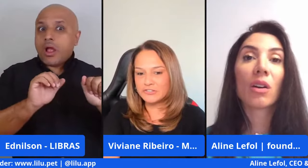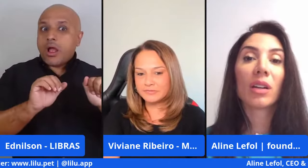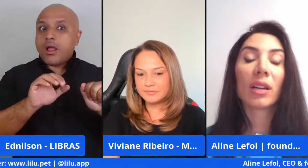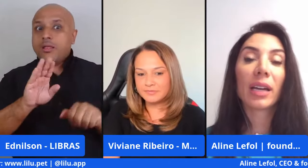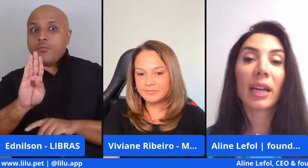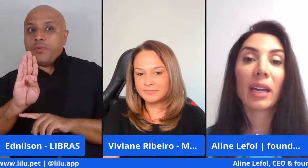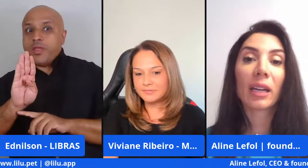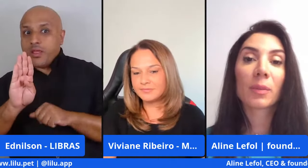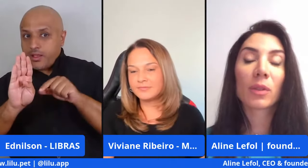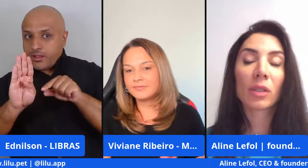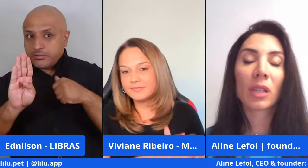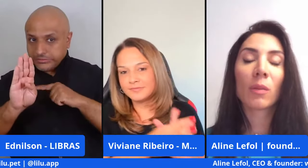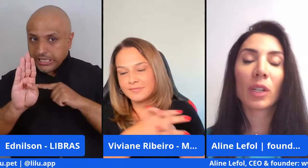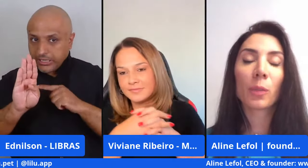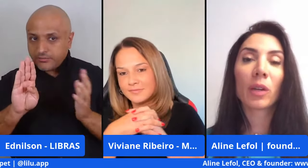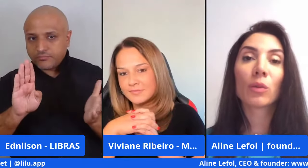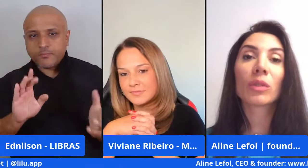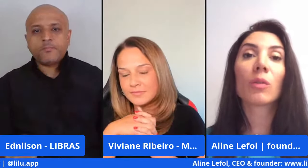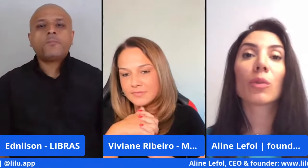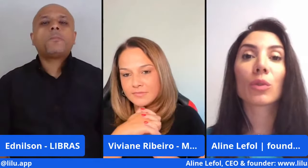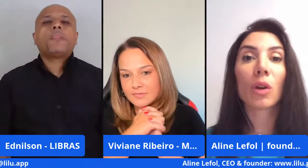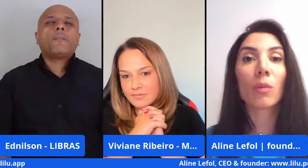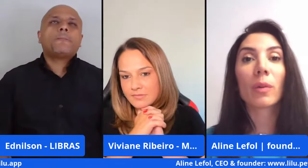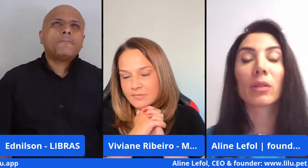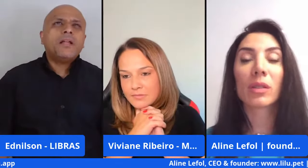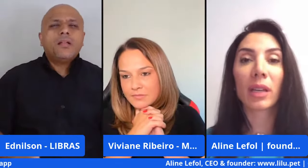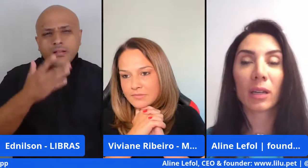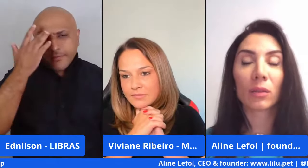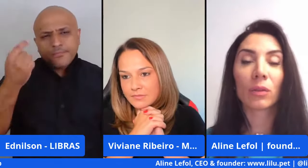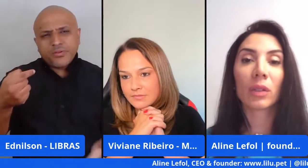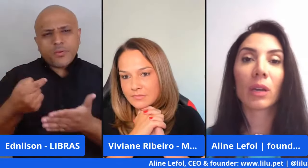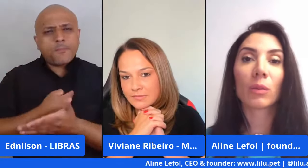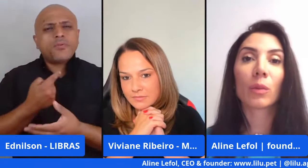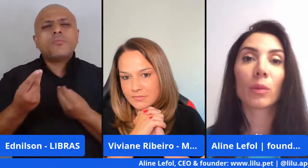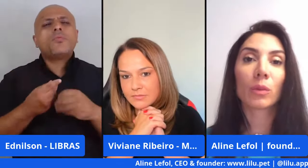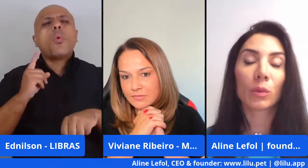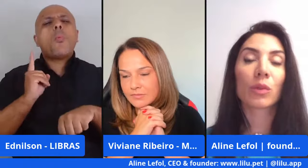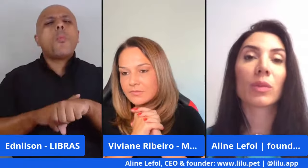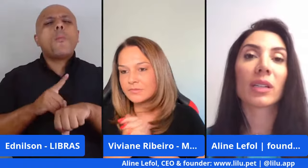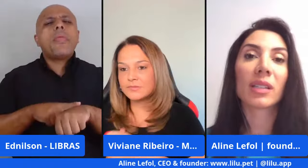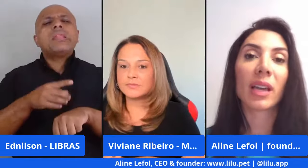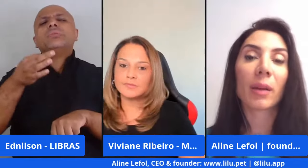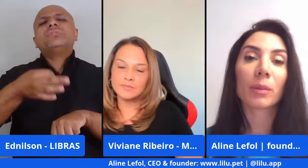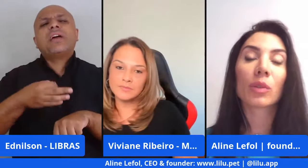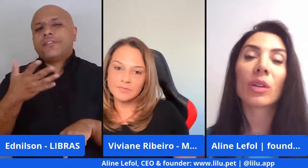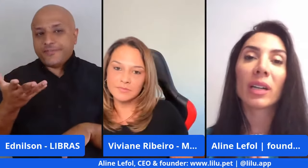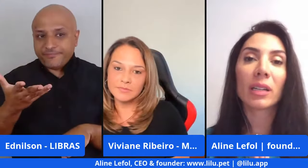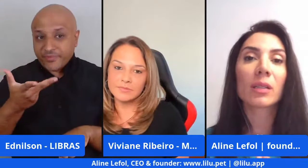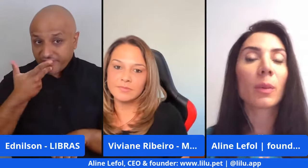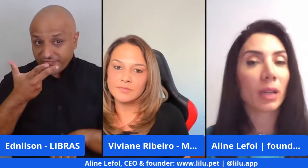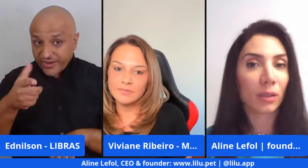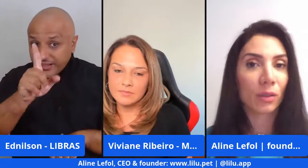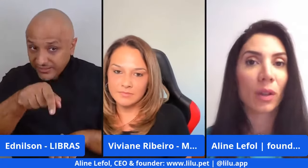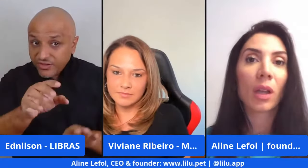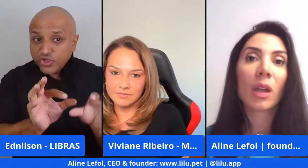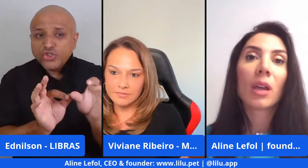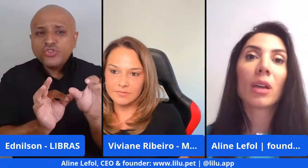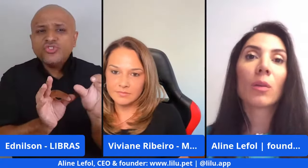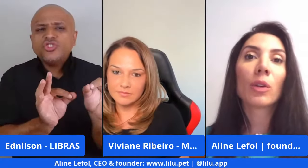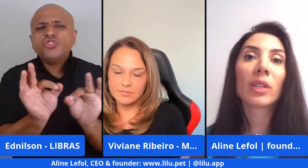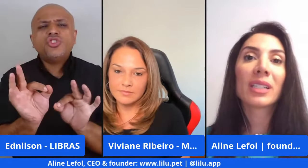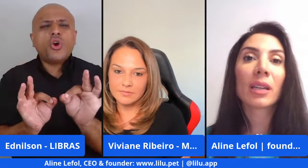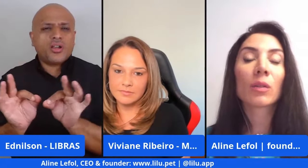para a gente. Olha, as pessoas realmente perguntam muito qual o momento certo. O que eu, o Sumpras é, se organiza para isso.